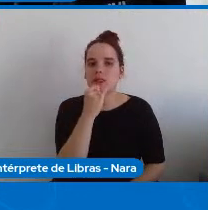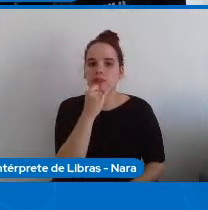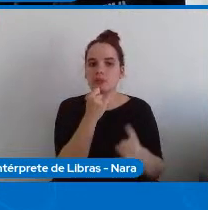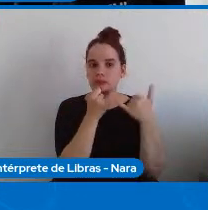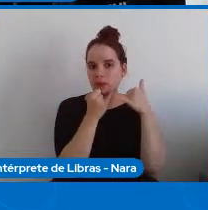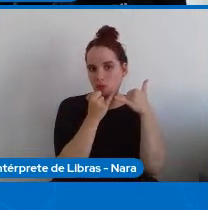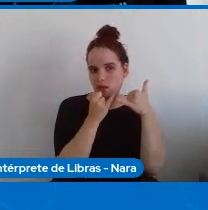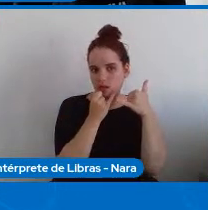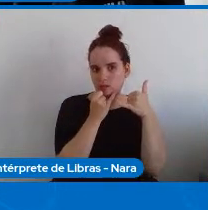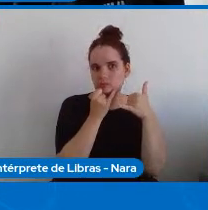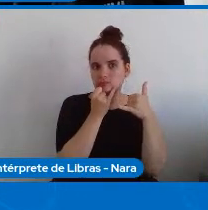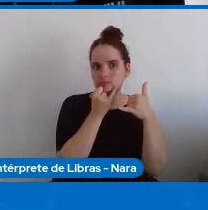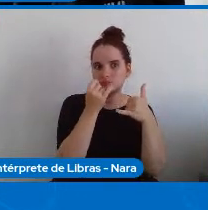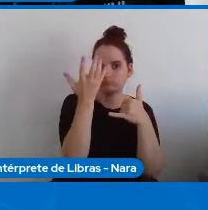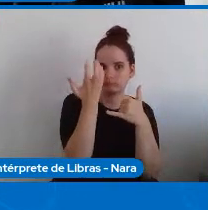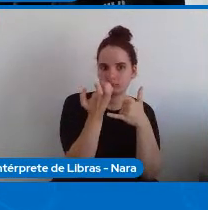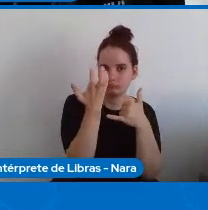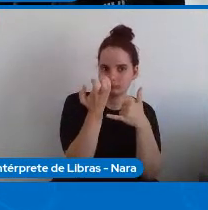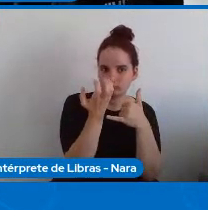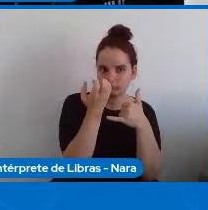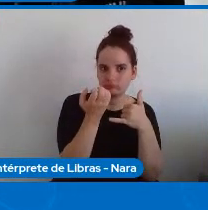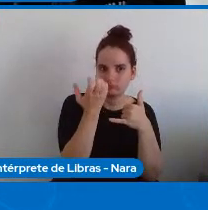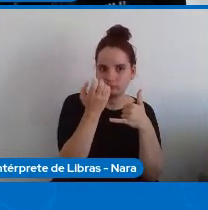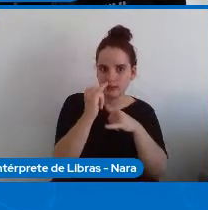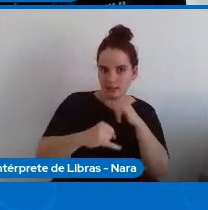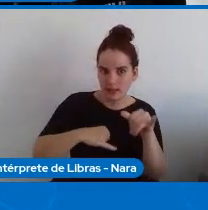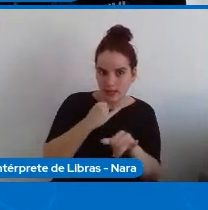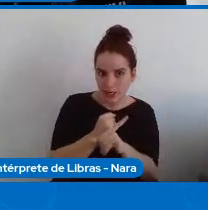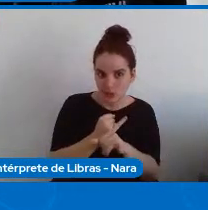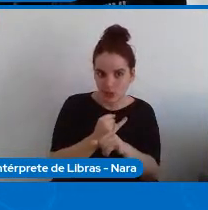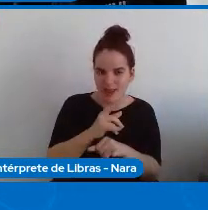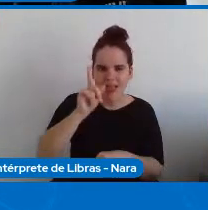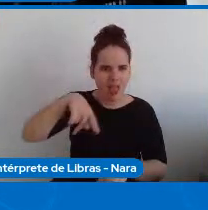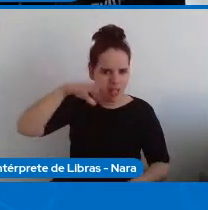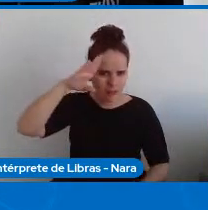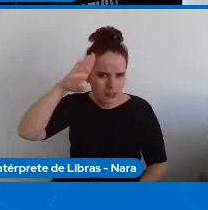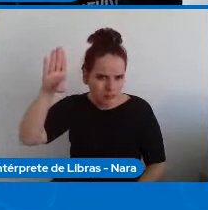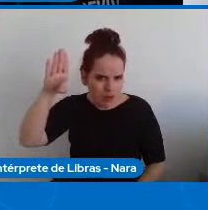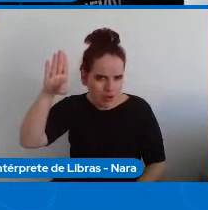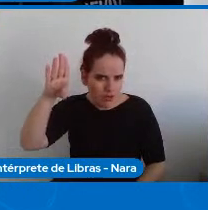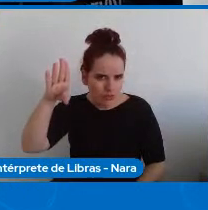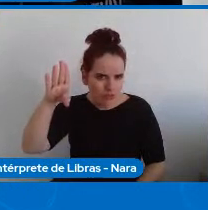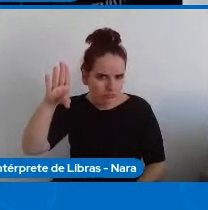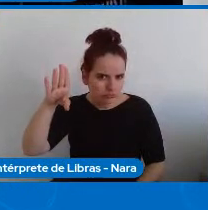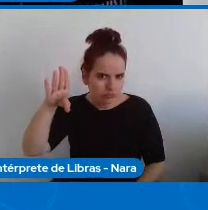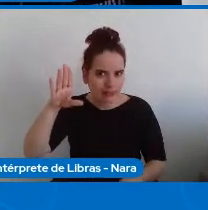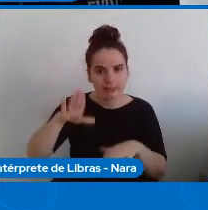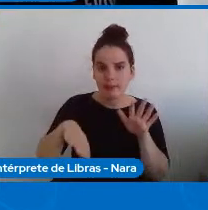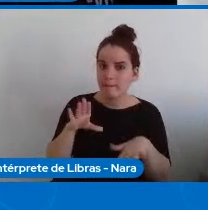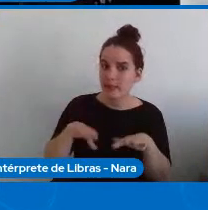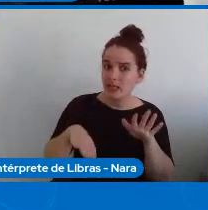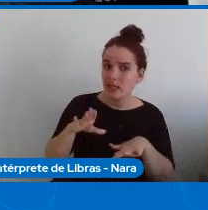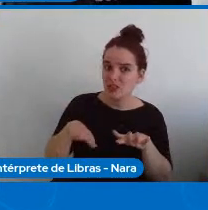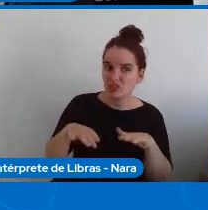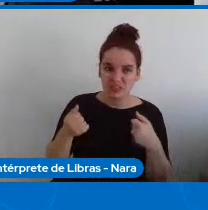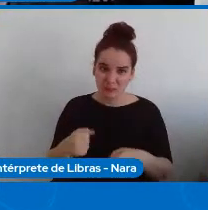é irrelevante é essencial depende ou não sei